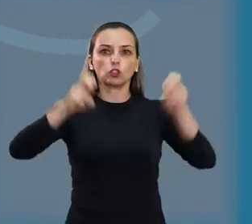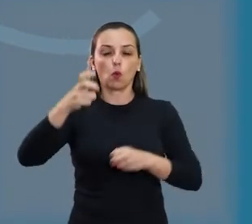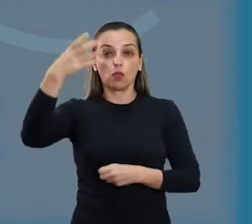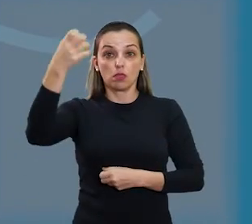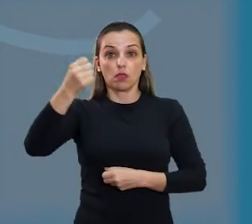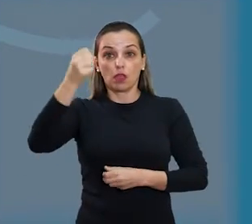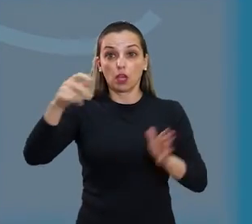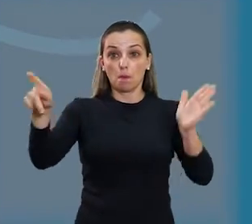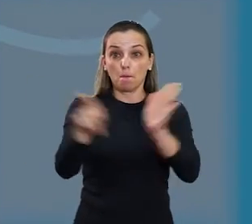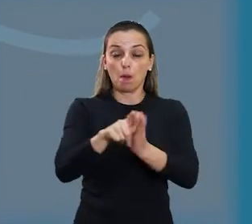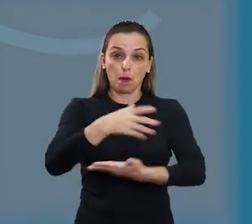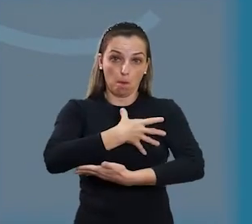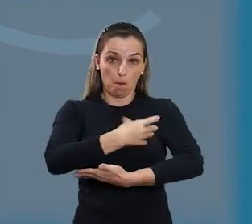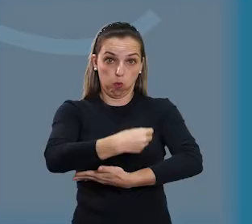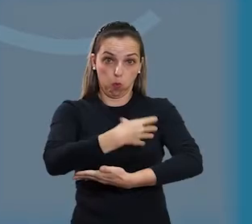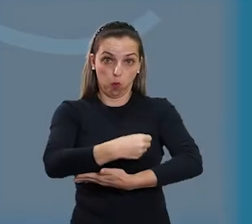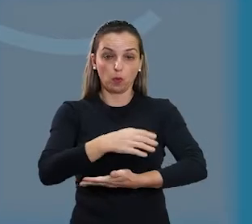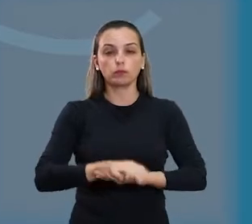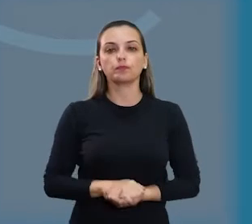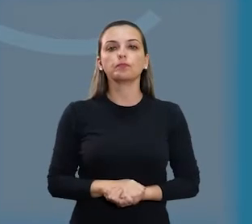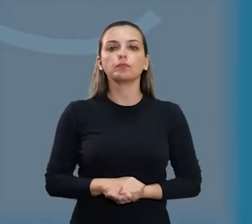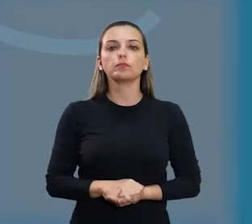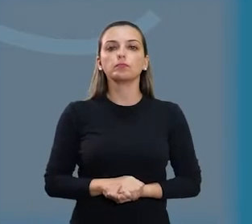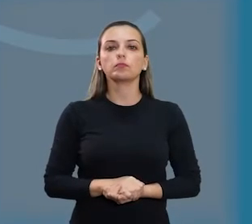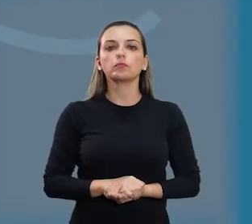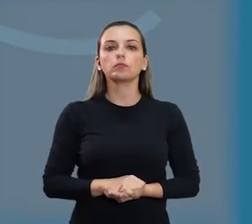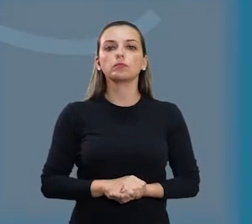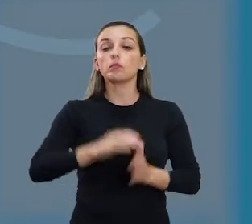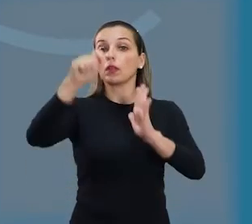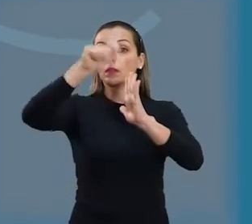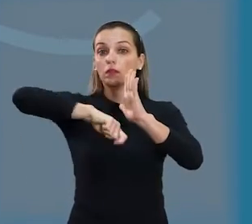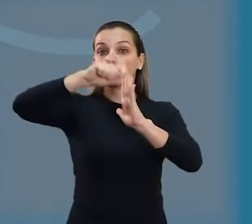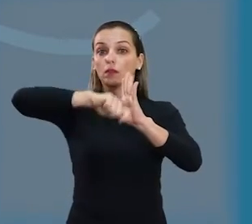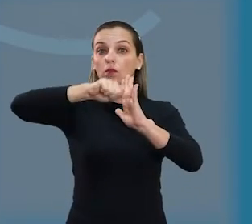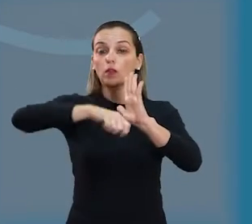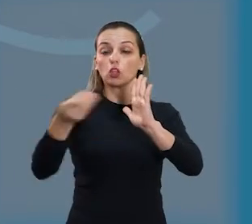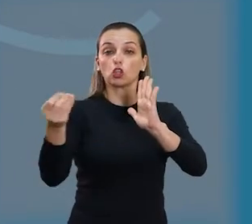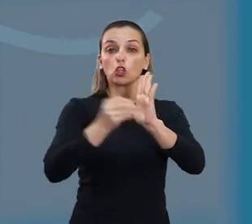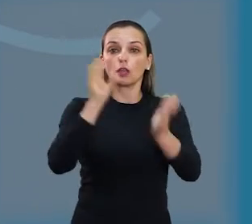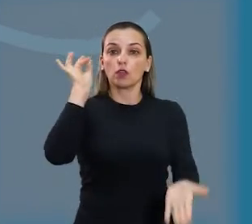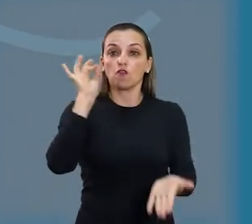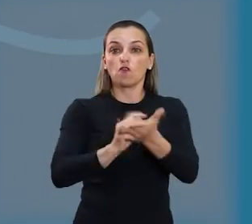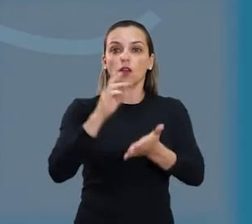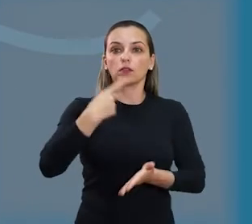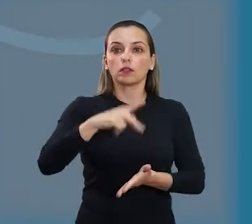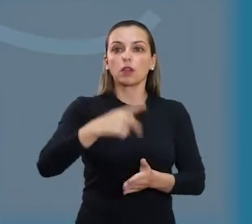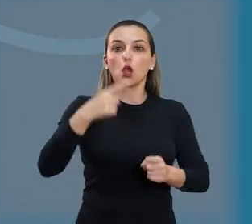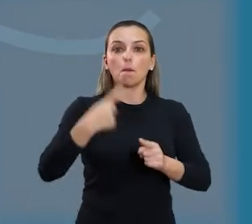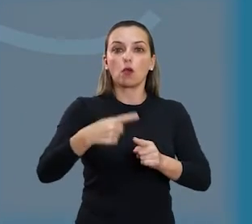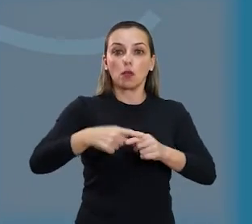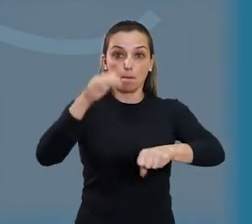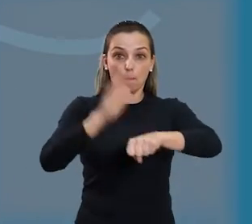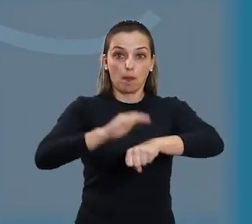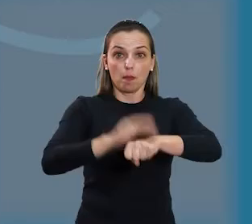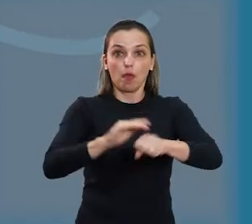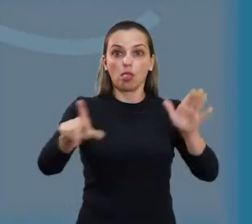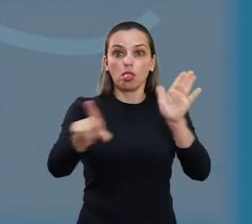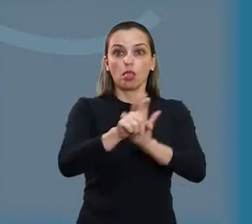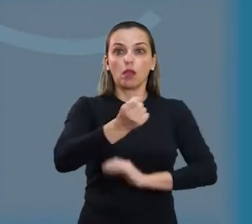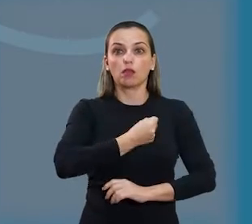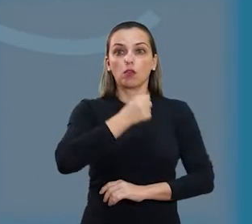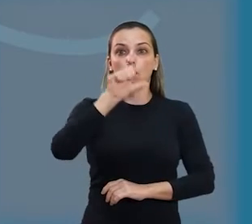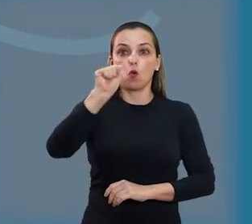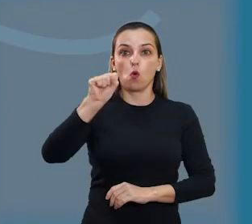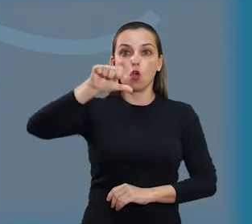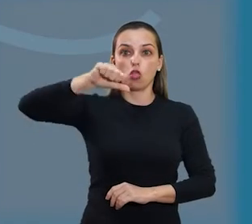o dia 19 de maio destaca a importância da doação do leite humano. A data foi incluída no calendário oficial de